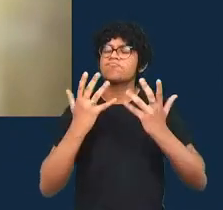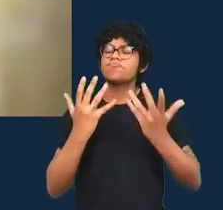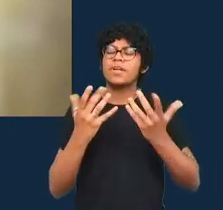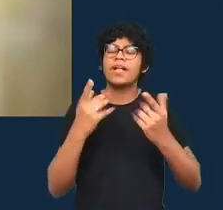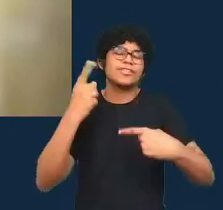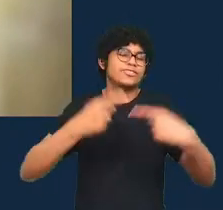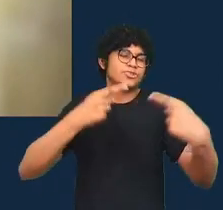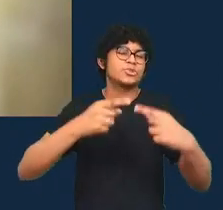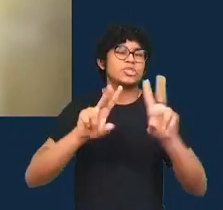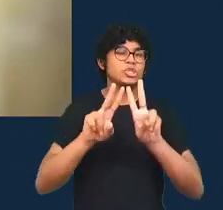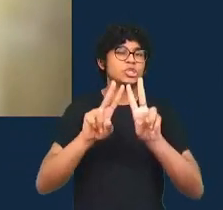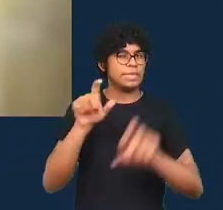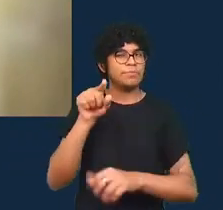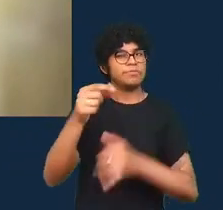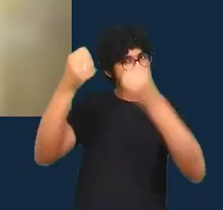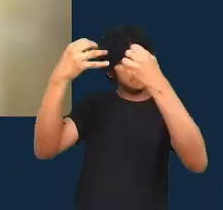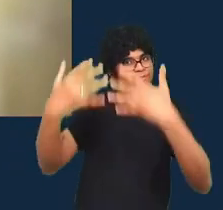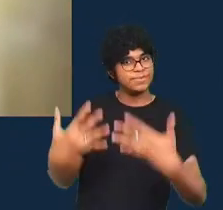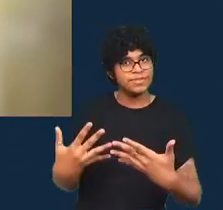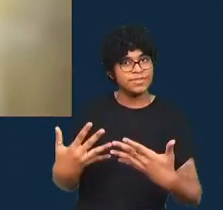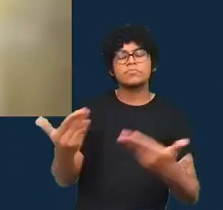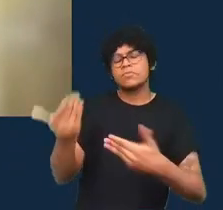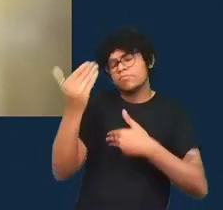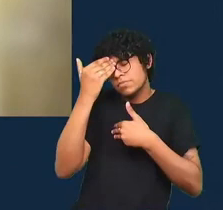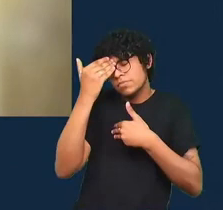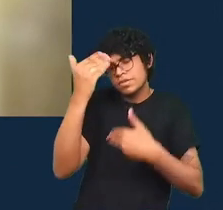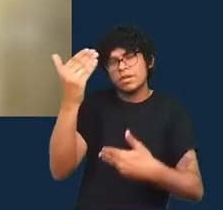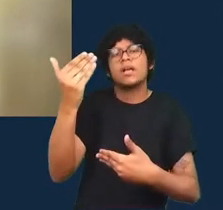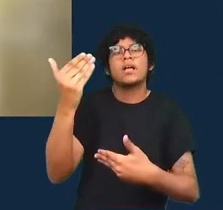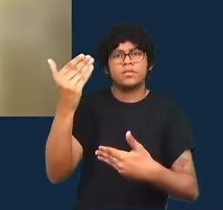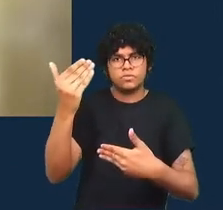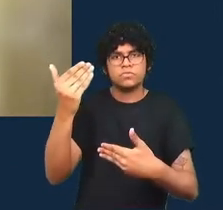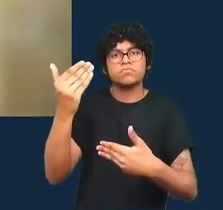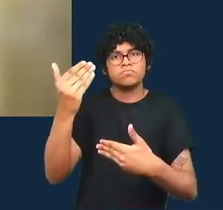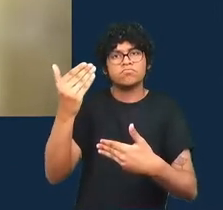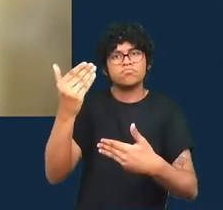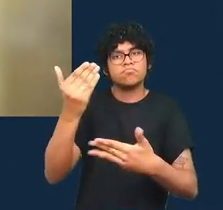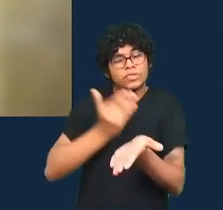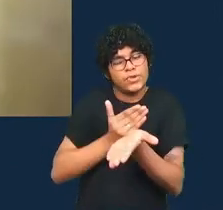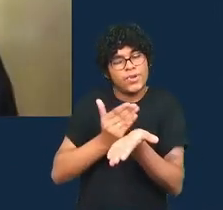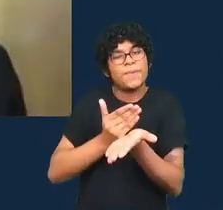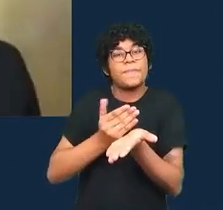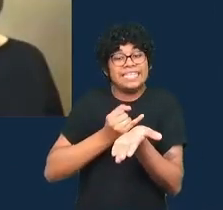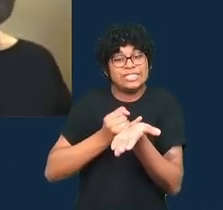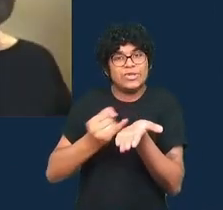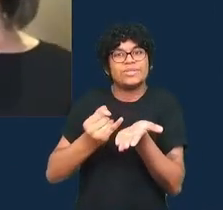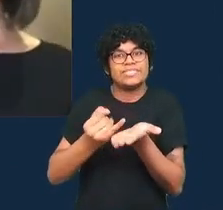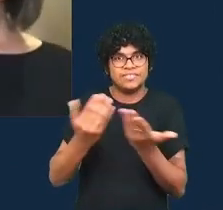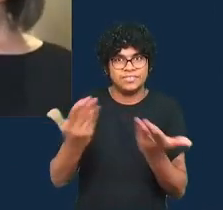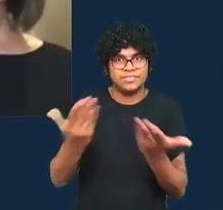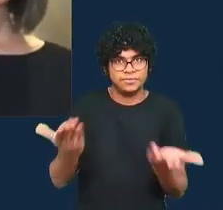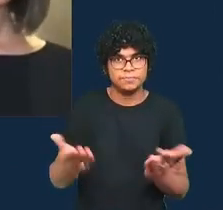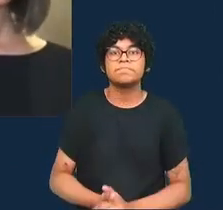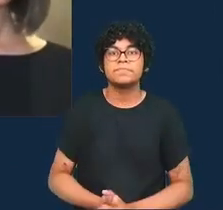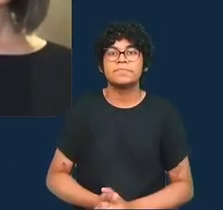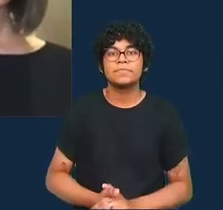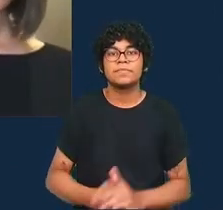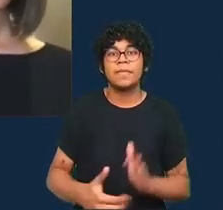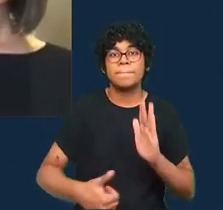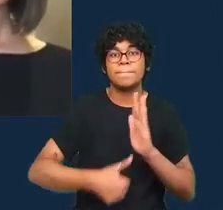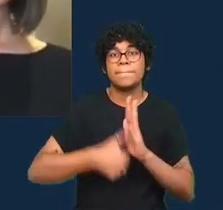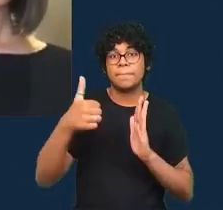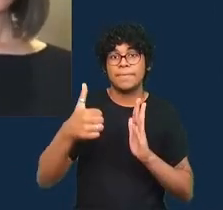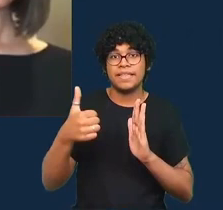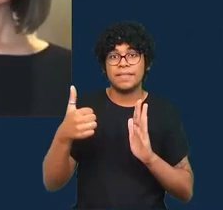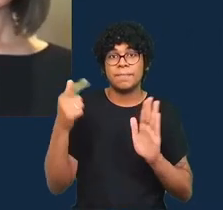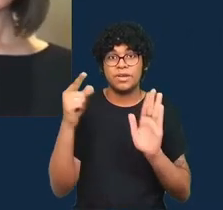então eu agradeço por essa ótima introdução a primeira pergunta vai para todos